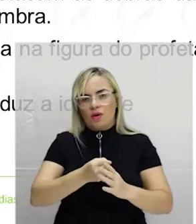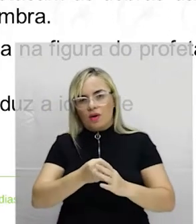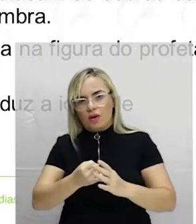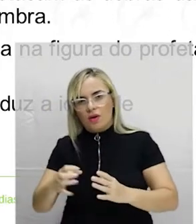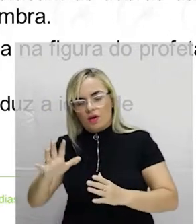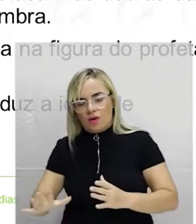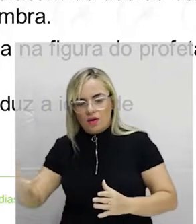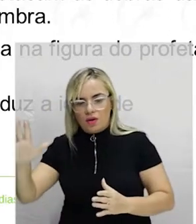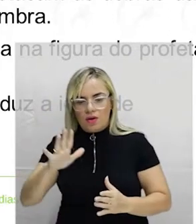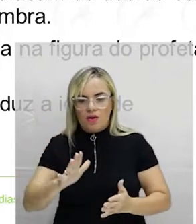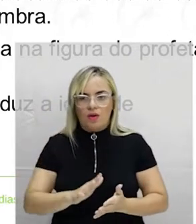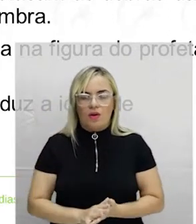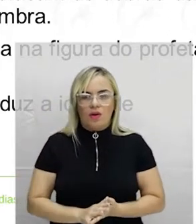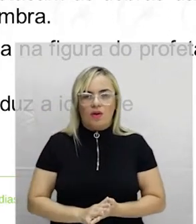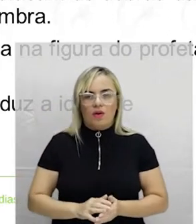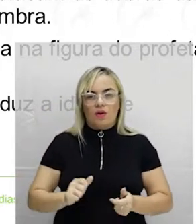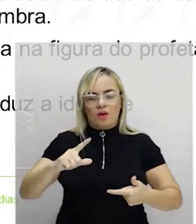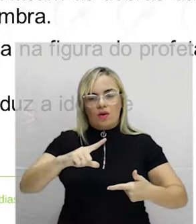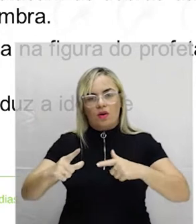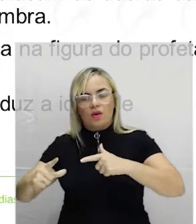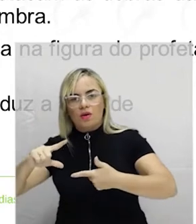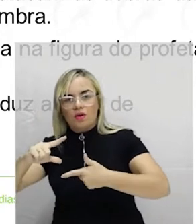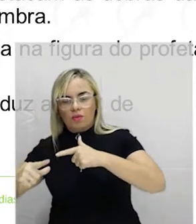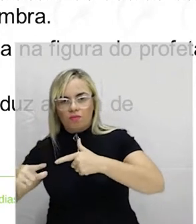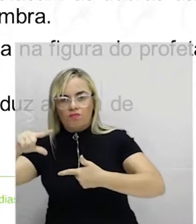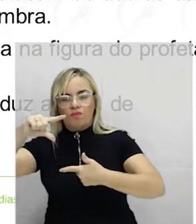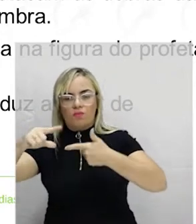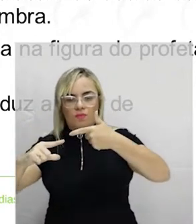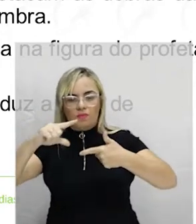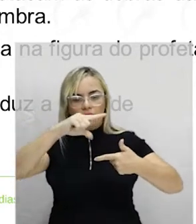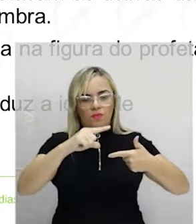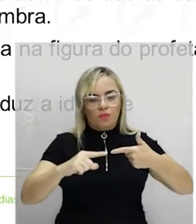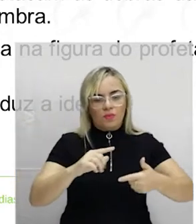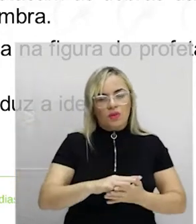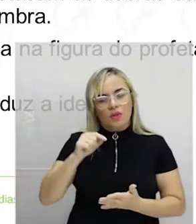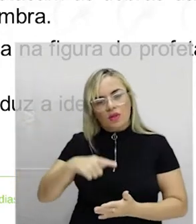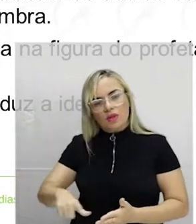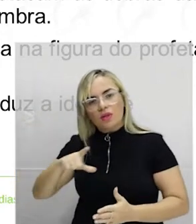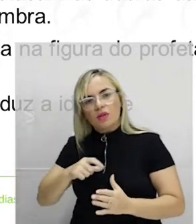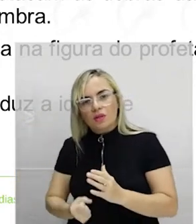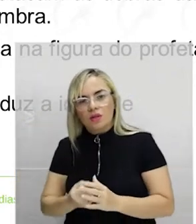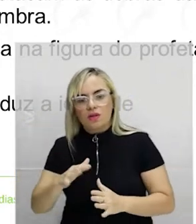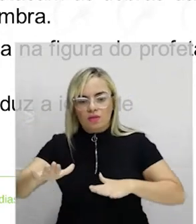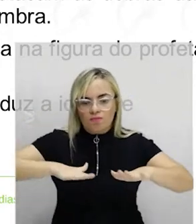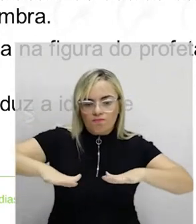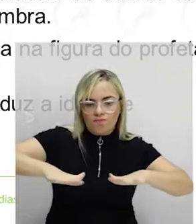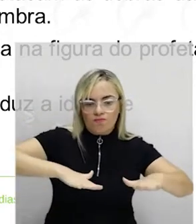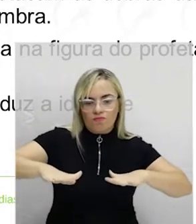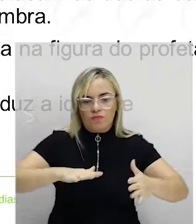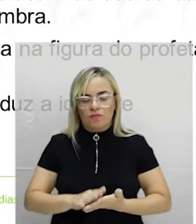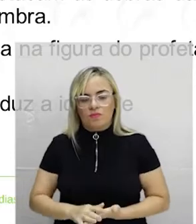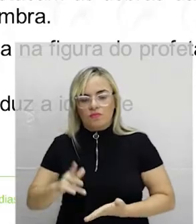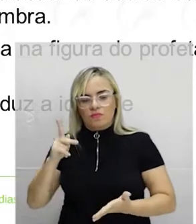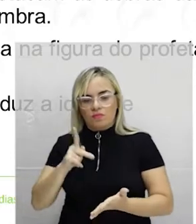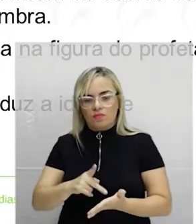nas esculturas, o zig-zag, ou seja, um do lado do outro, que são as camadas que ele usa, produz a ideia de movimento. Corretíssimo. Só para